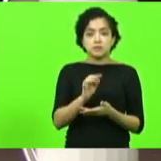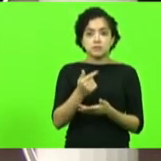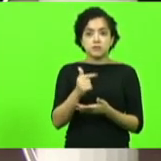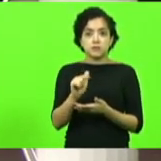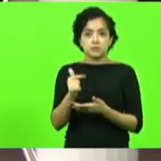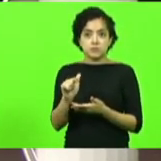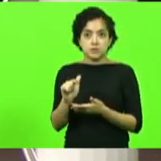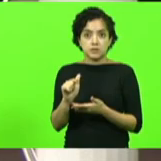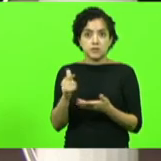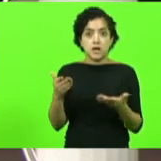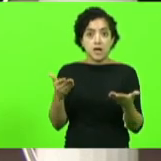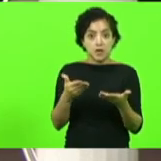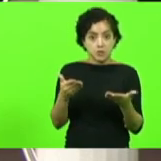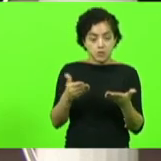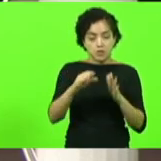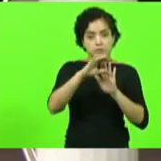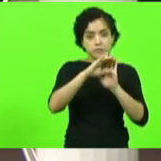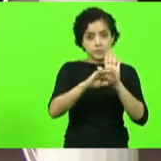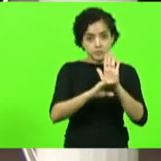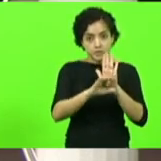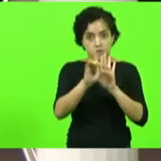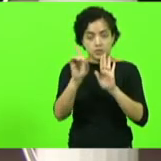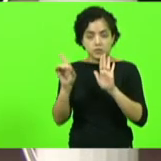vamos para a ordem do dia